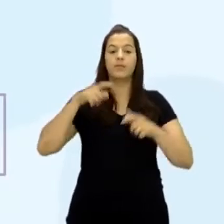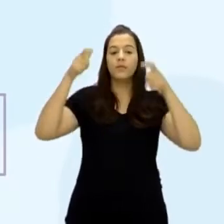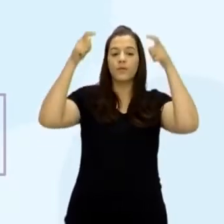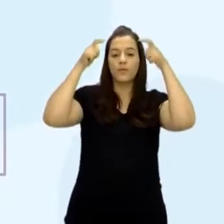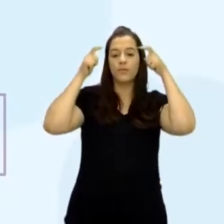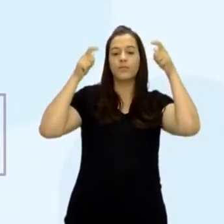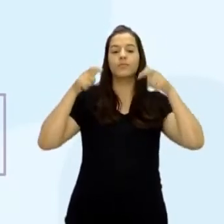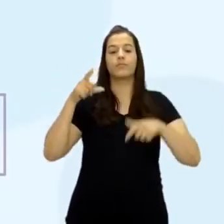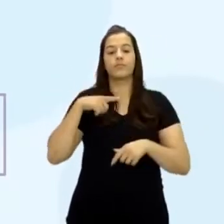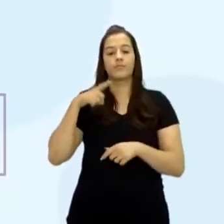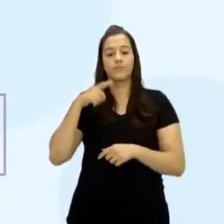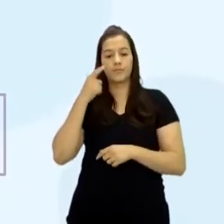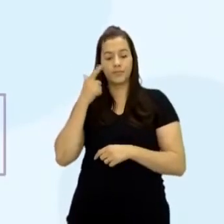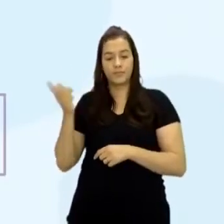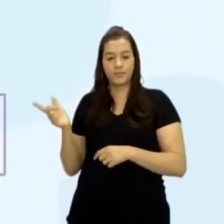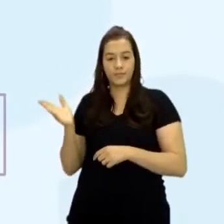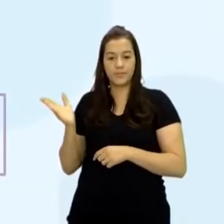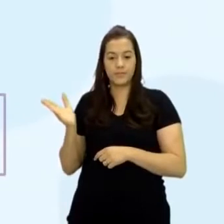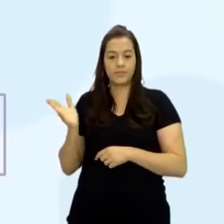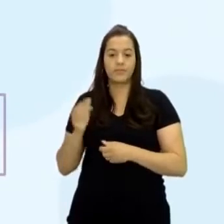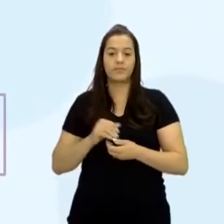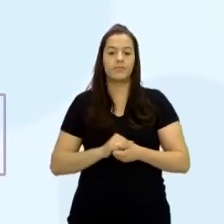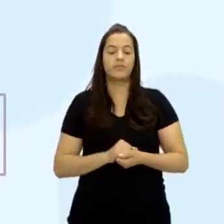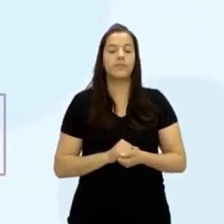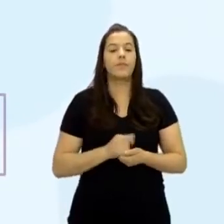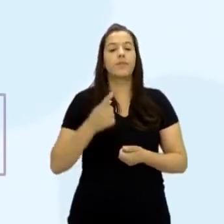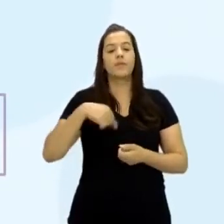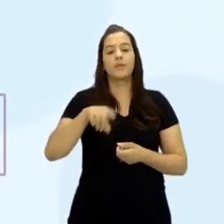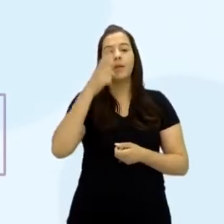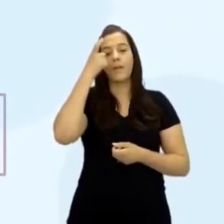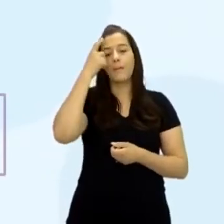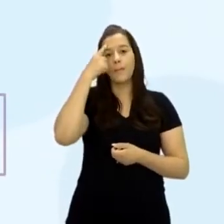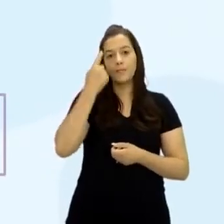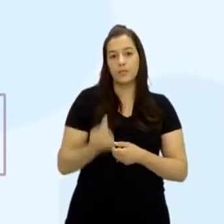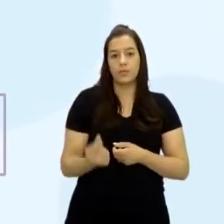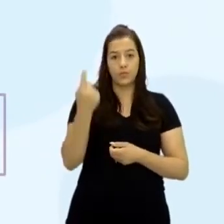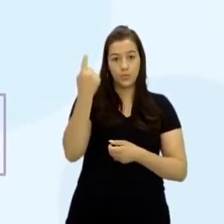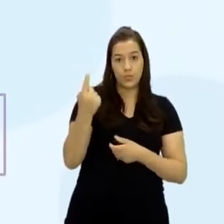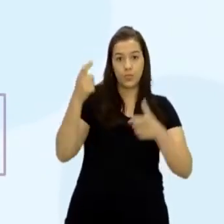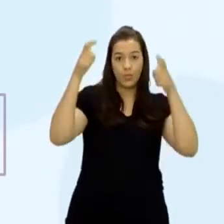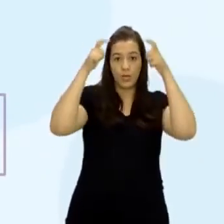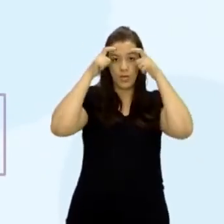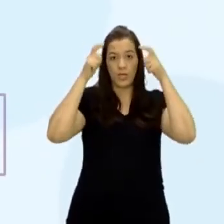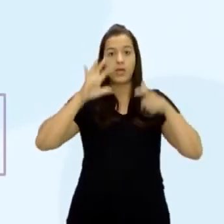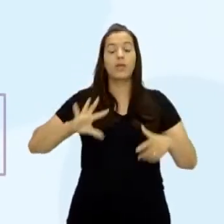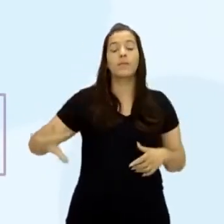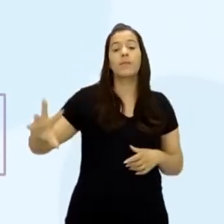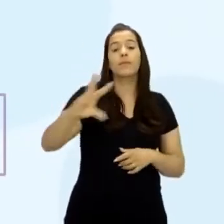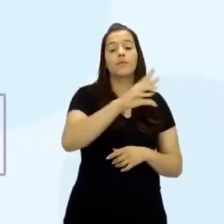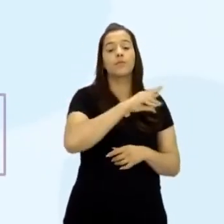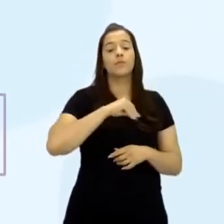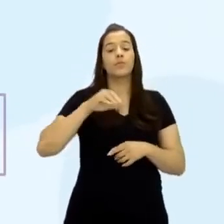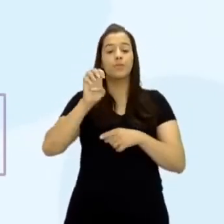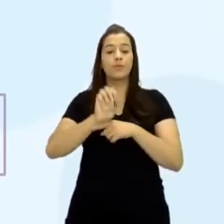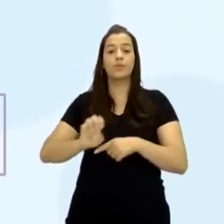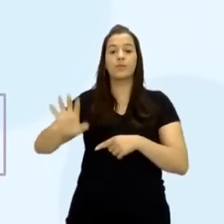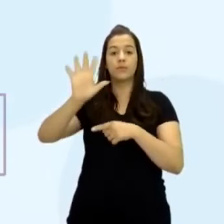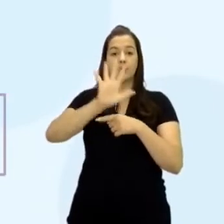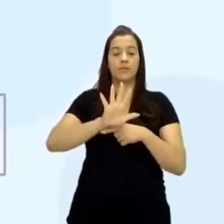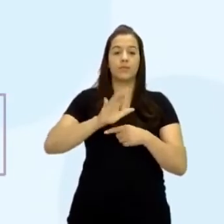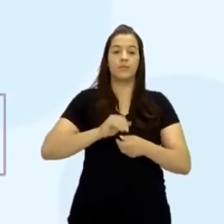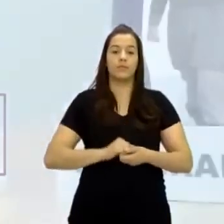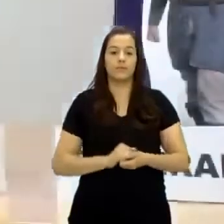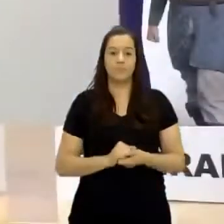aqui de novo, esse rei aqui, ó. Gente, pensa assim, ó, um rei para a Europa toda. Eu vou pedir para mostrar o nosso